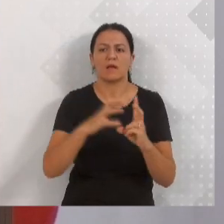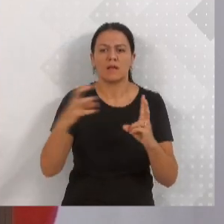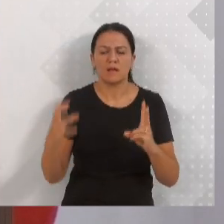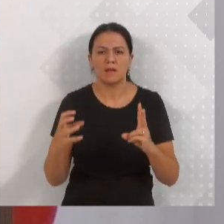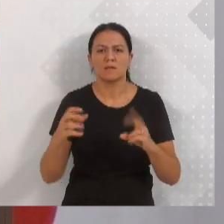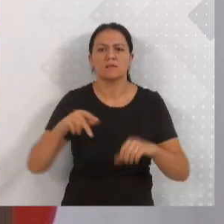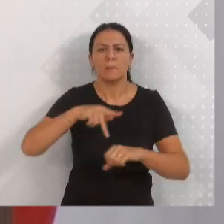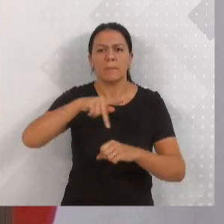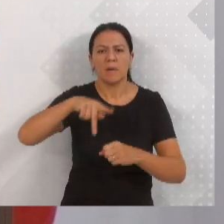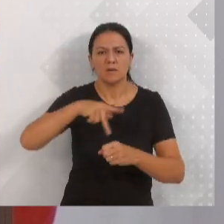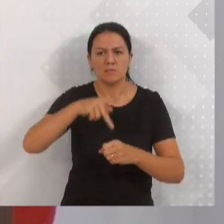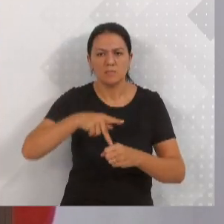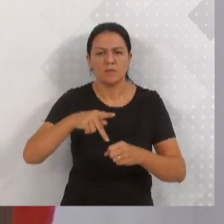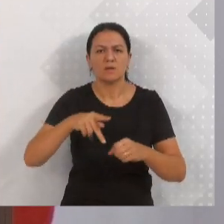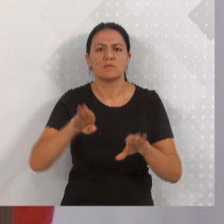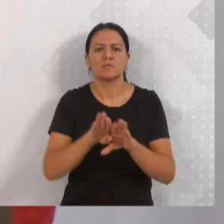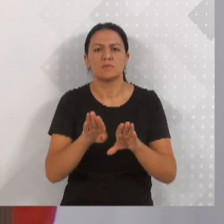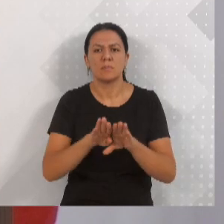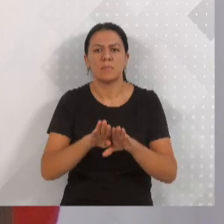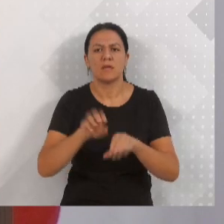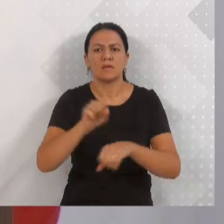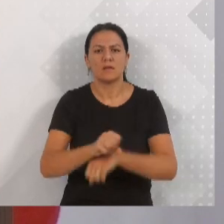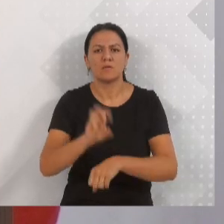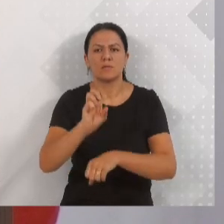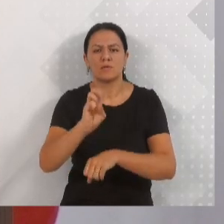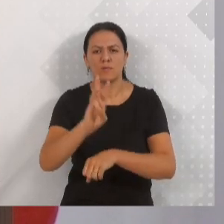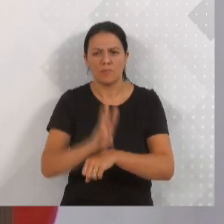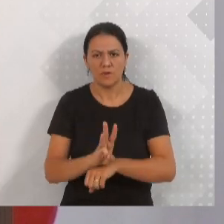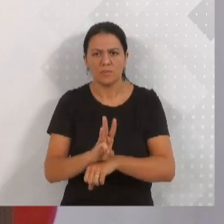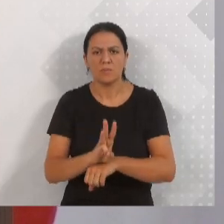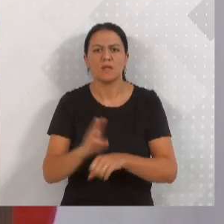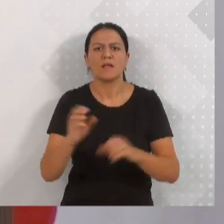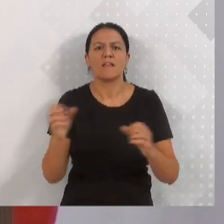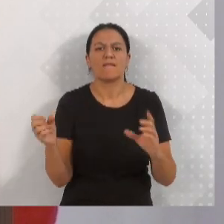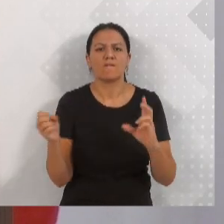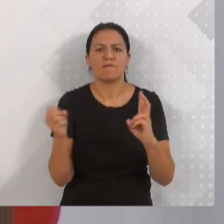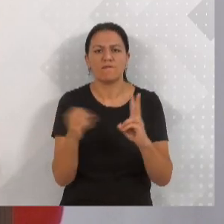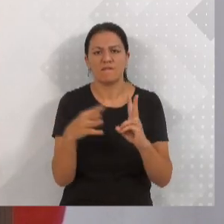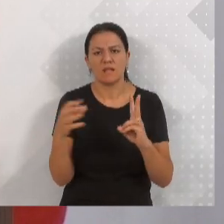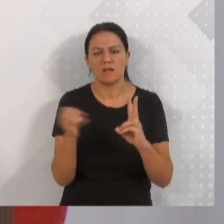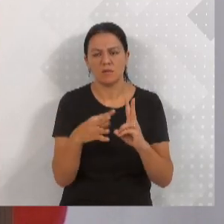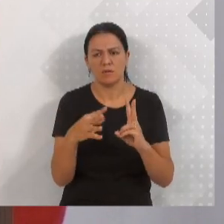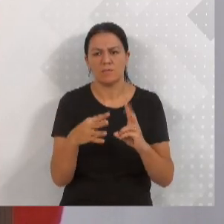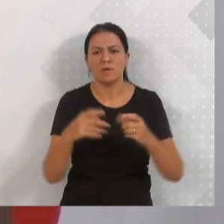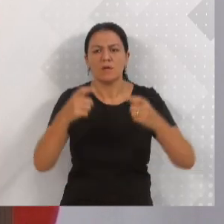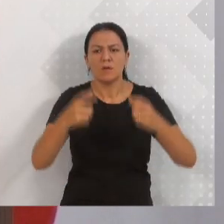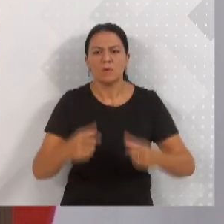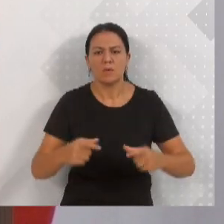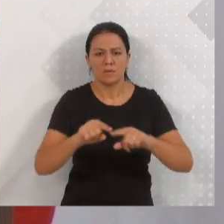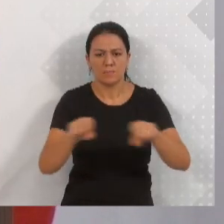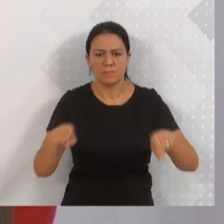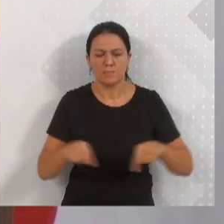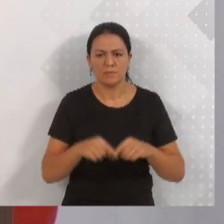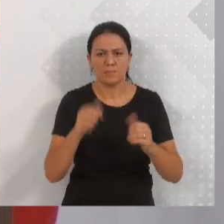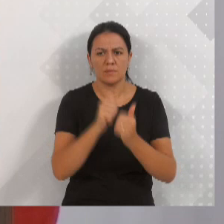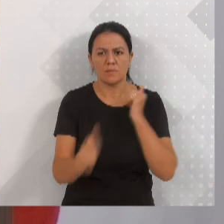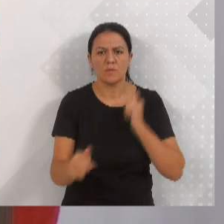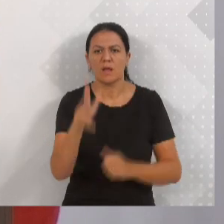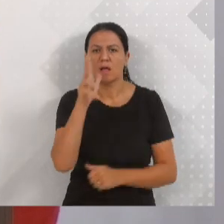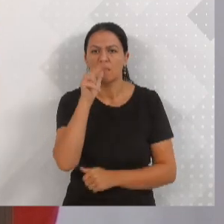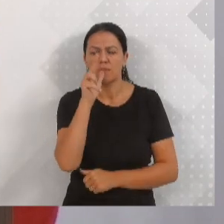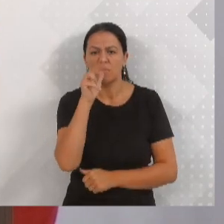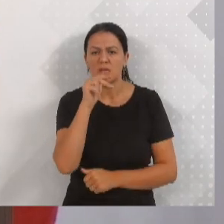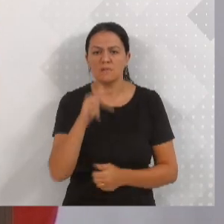Salto Vaispa e Vila Nova. Toda a comunidade está convidada, será lá no Salão Clube Esportivo Água Verde.